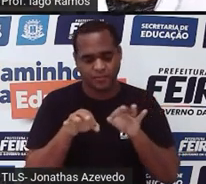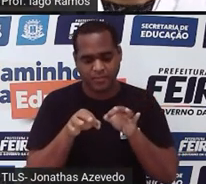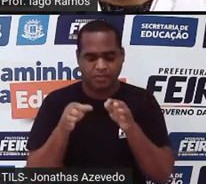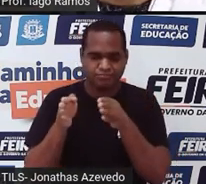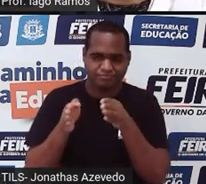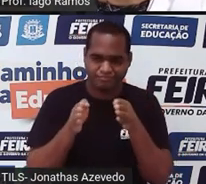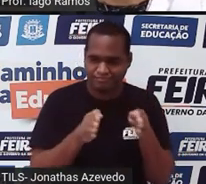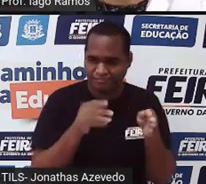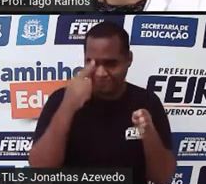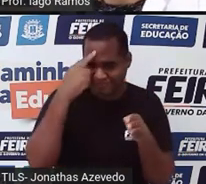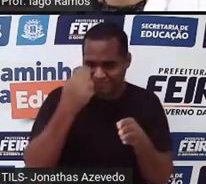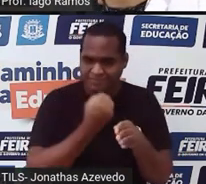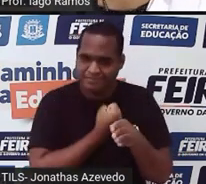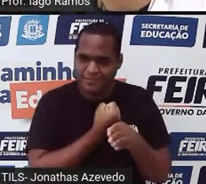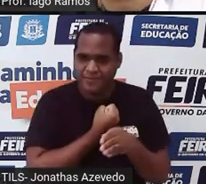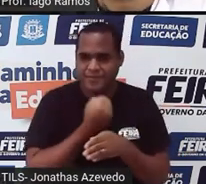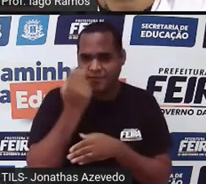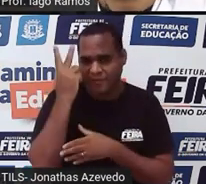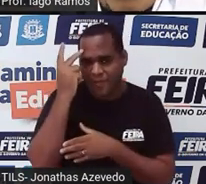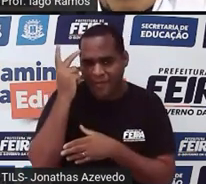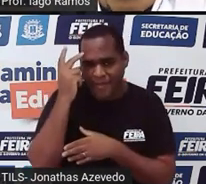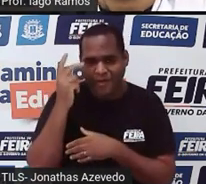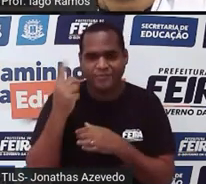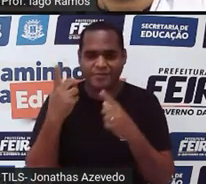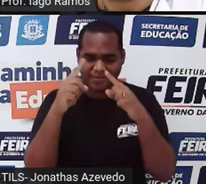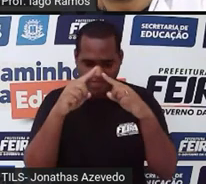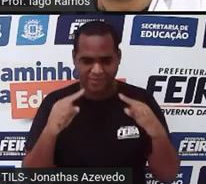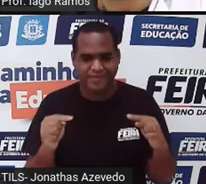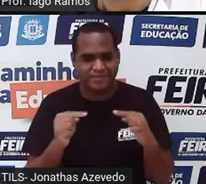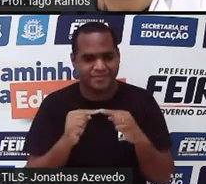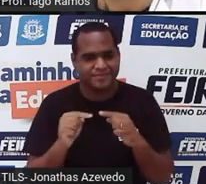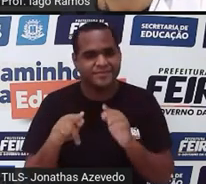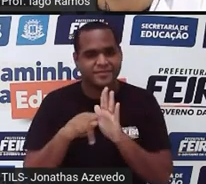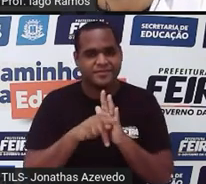da sequência numérica dos números triangulares, ok?